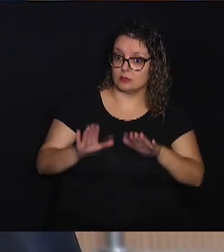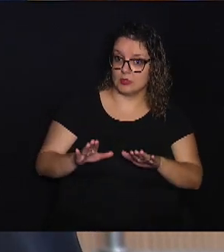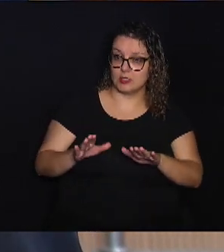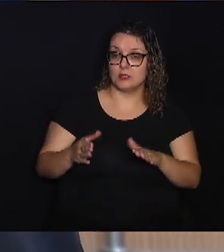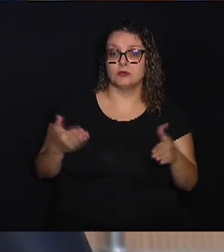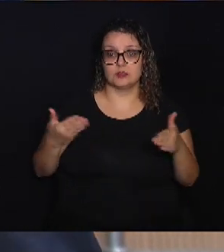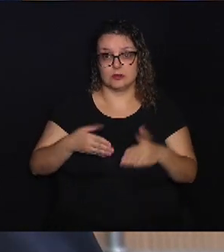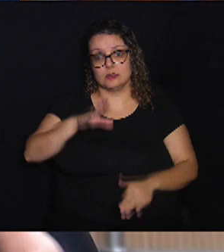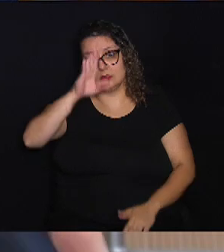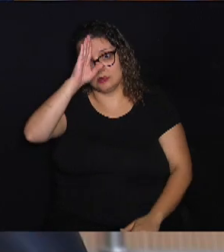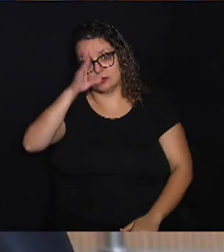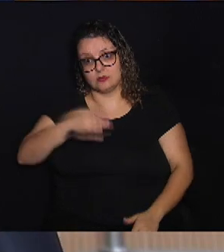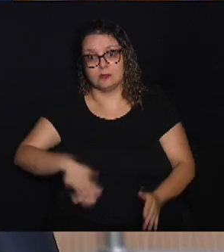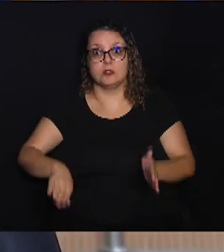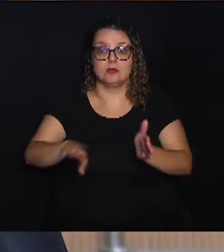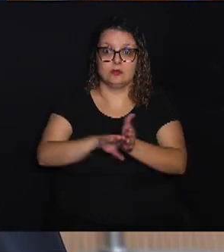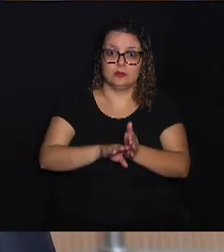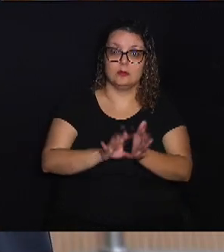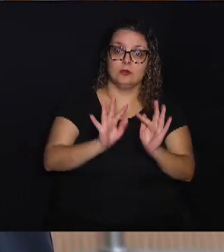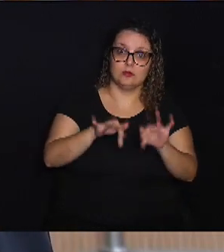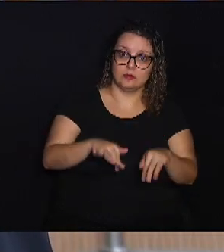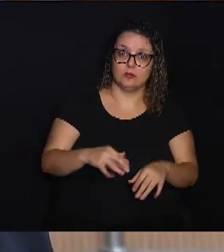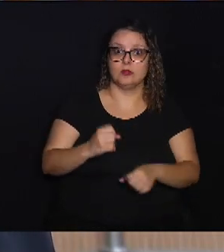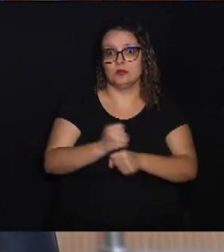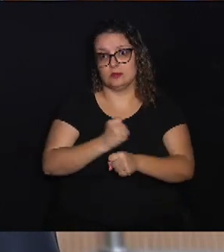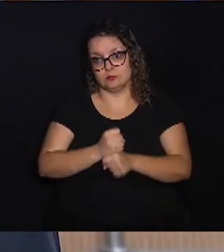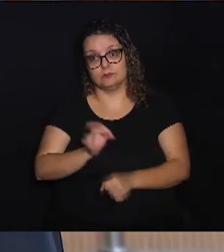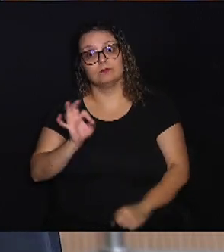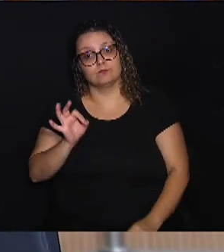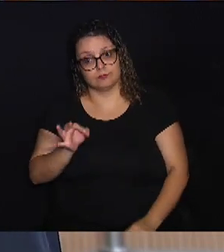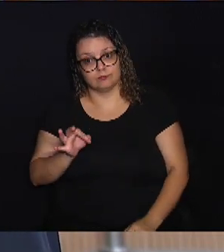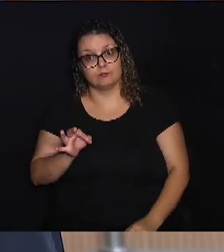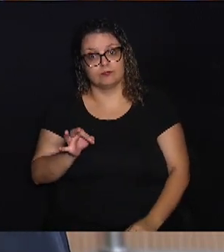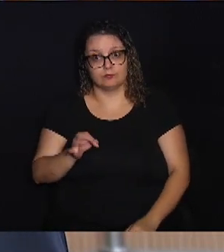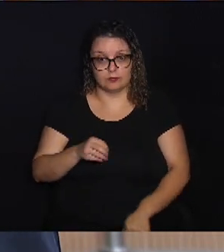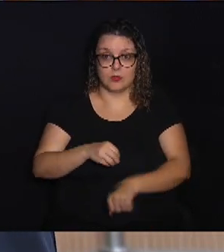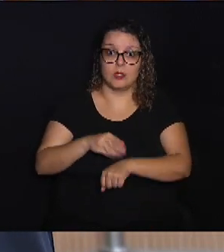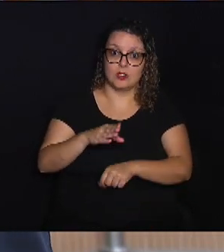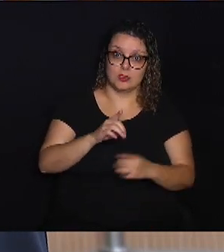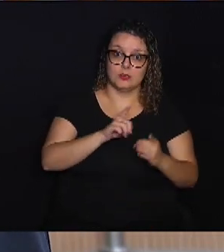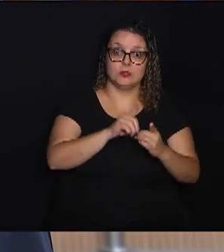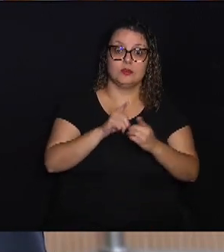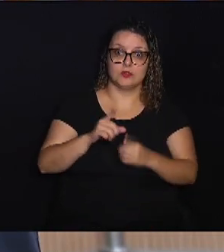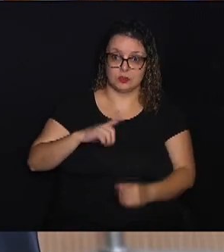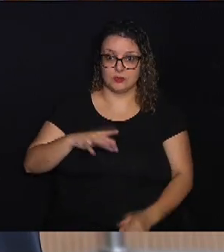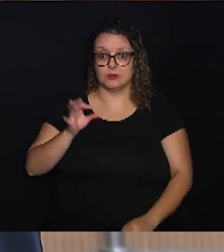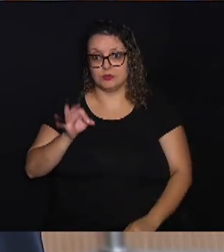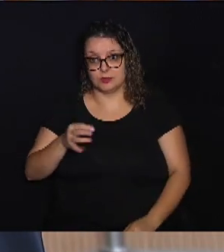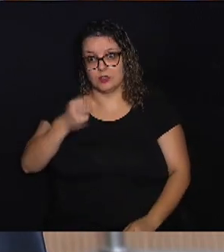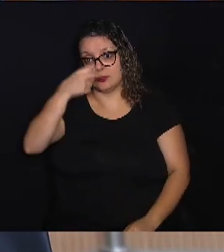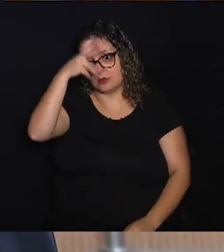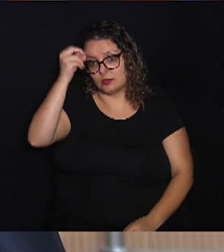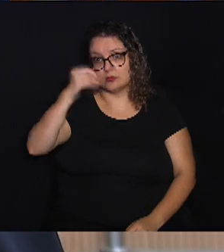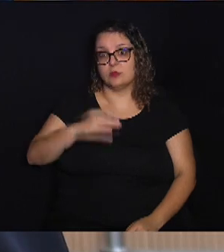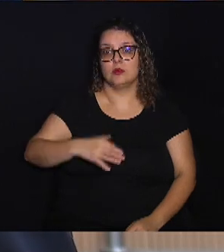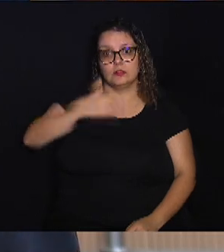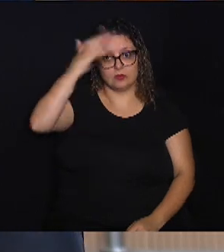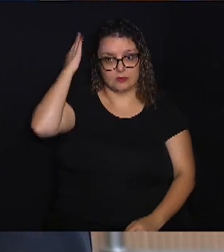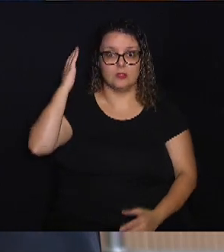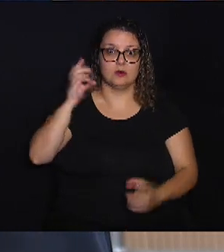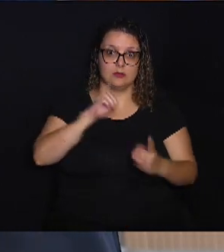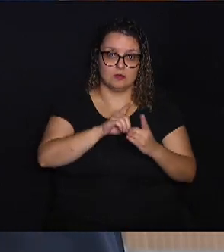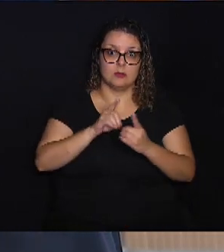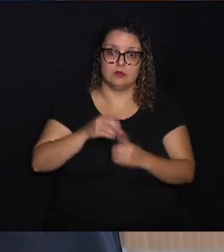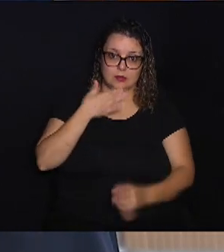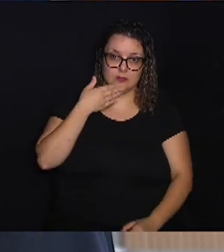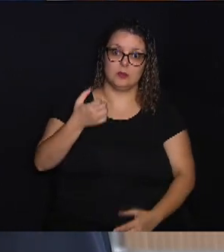agora, principalmente com a chegada do final do ano, com certeza, se essa indicação for atendida, que eu tenho certeza que o prefeito Dário vai atender, vai melhorar